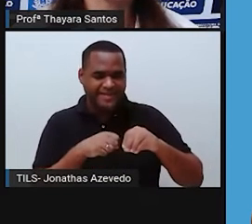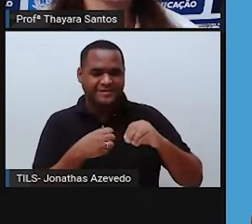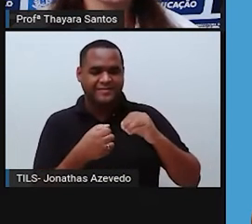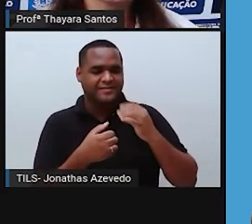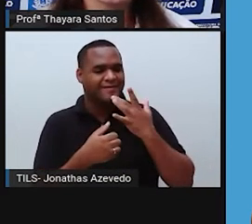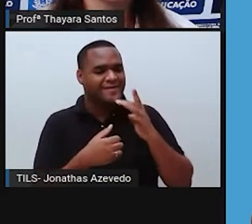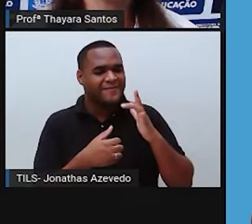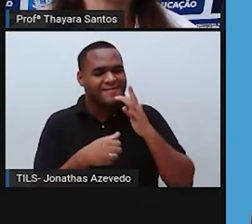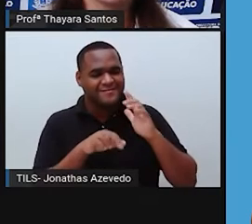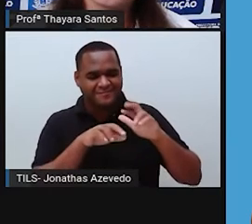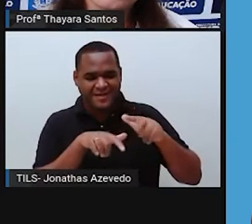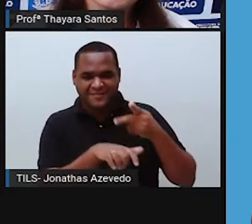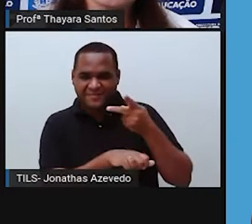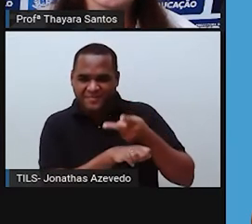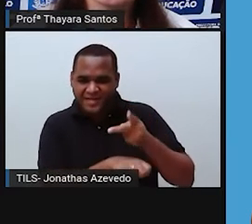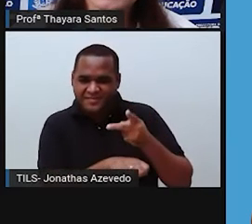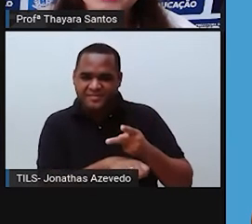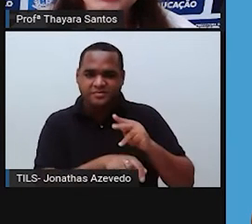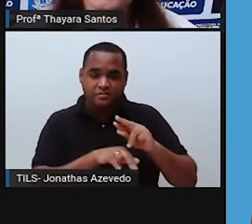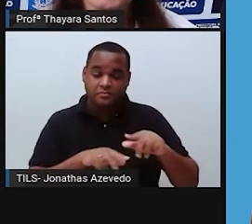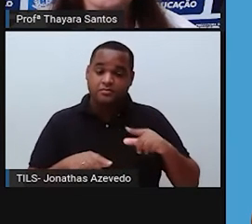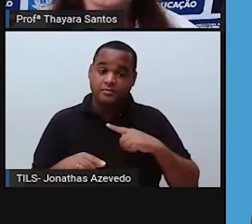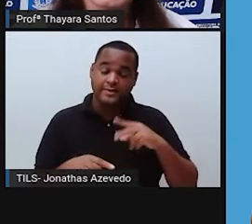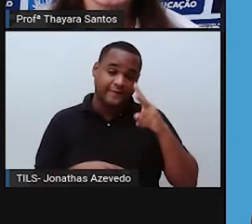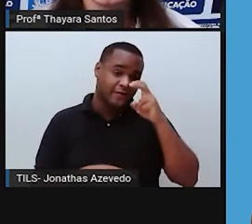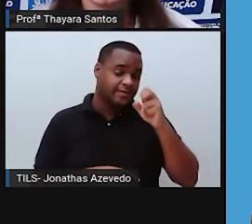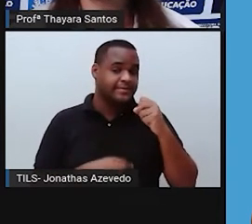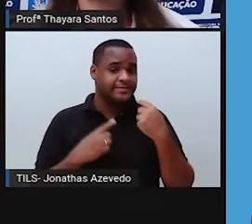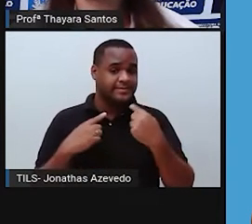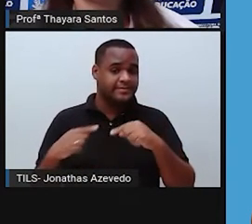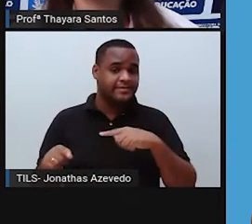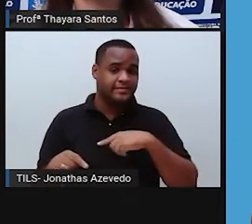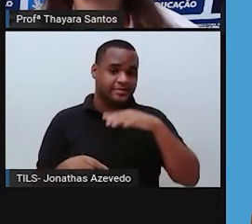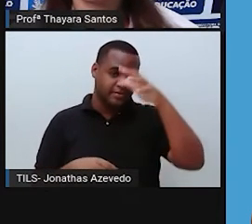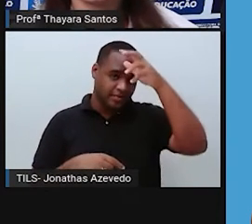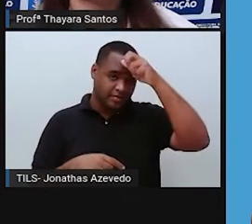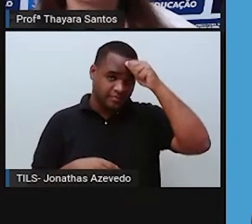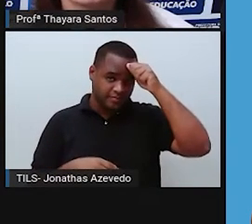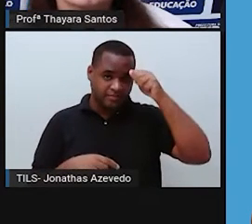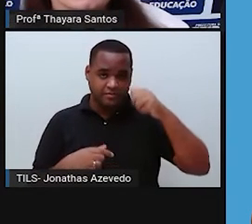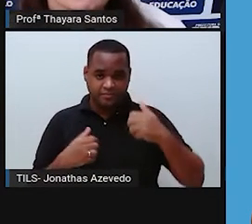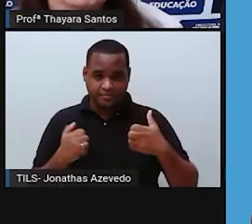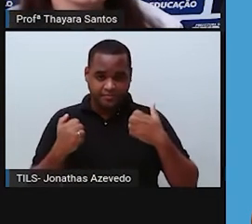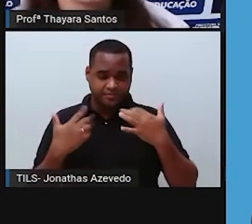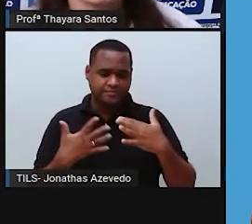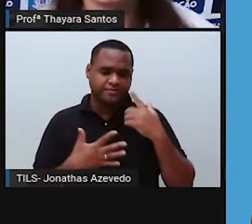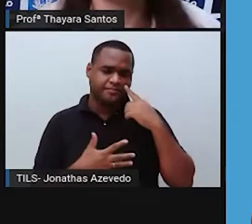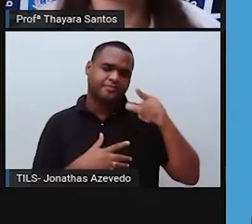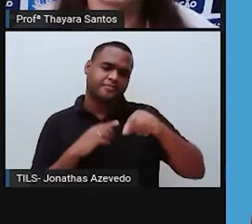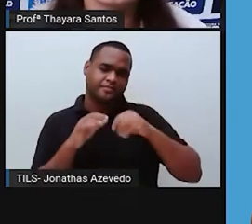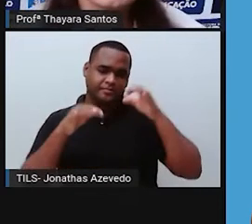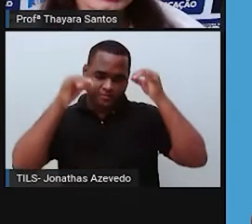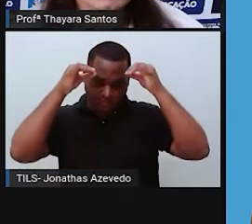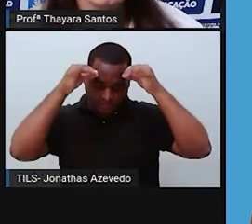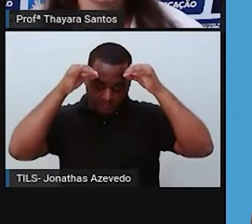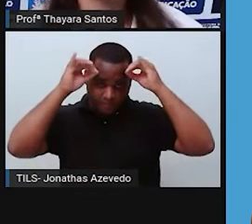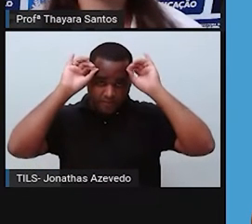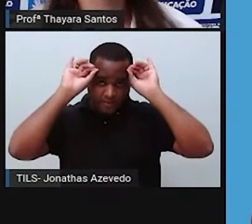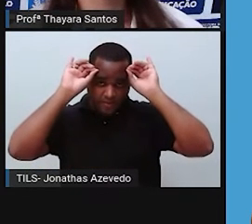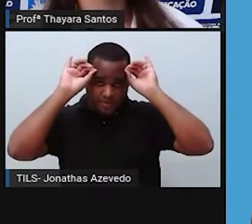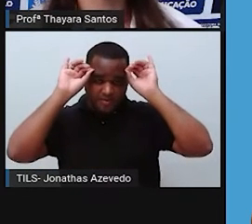esses garimpos também são uma forte ameaça à Amazônia. A gente pode destacar também a pecuária, que a gente chama de